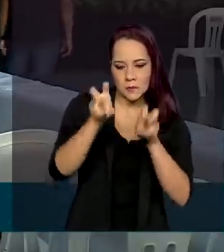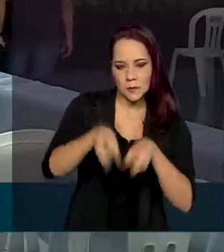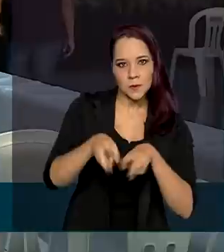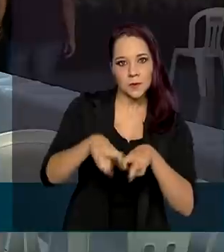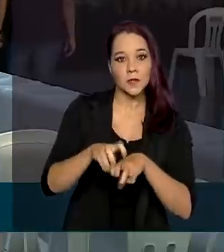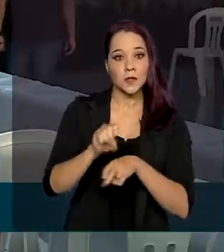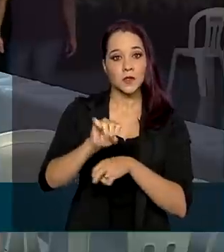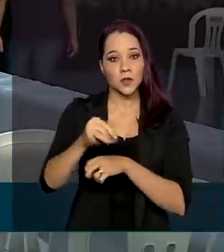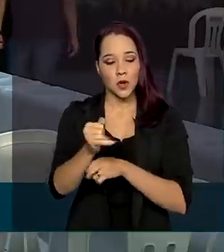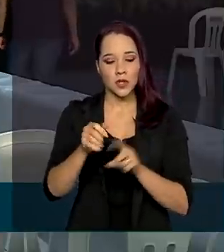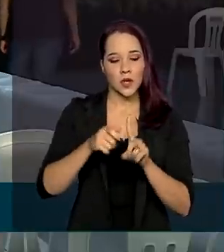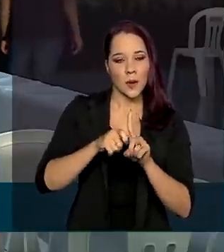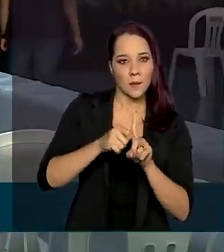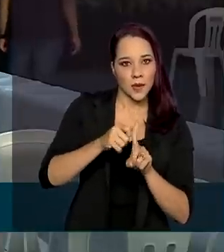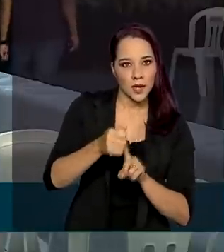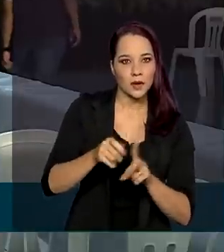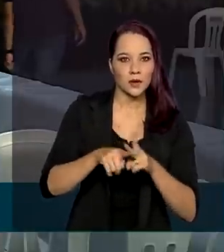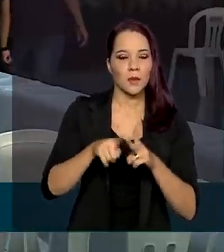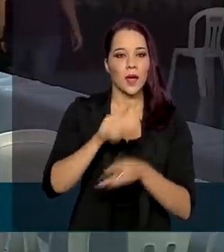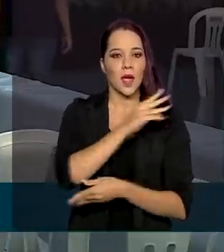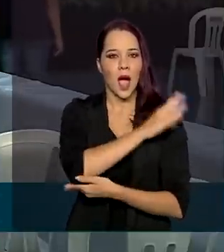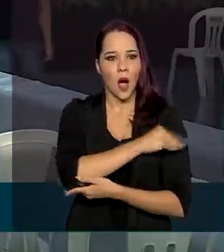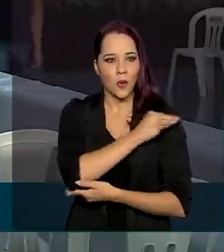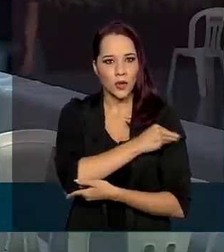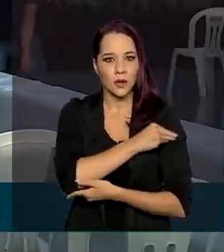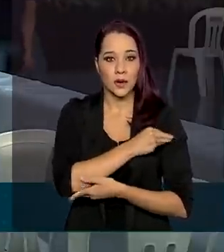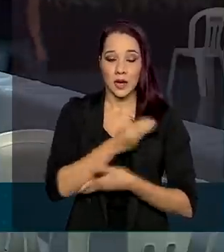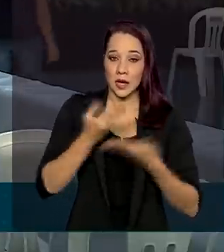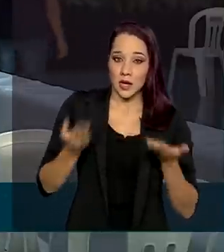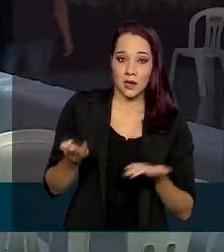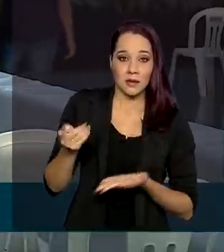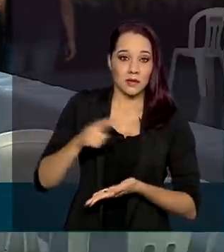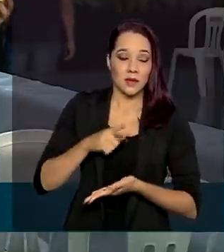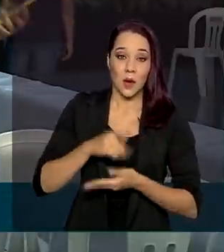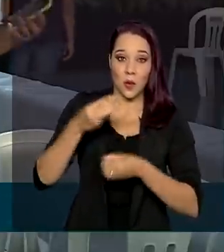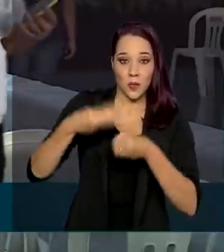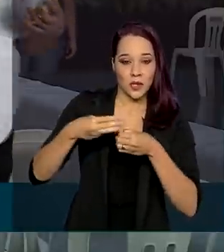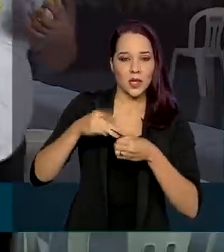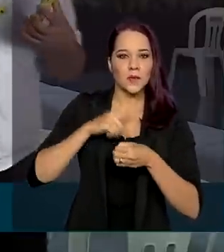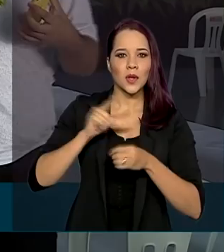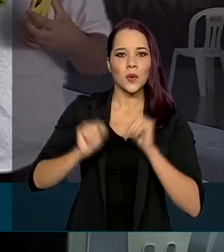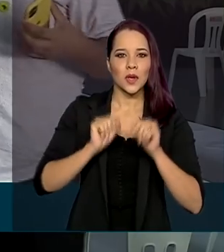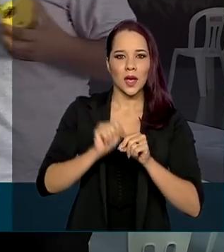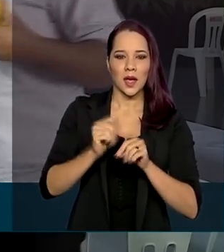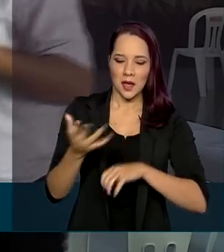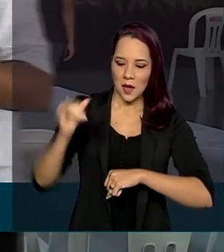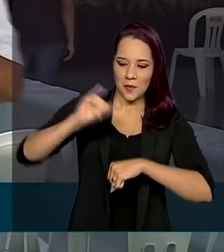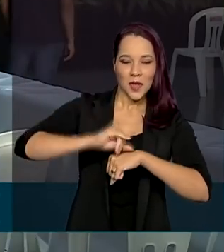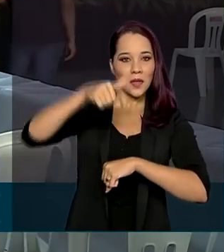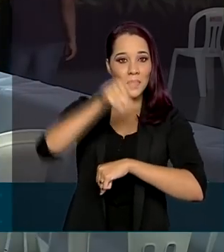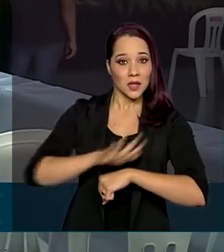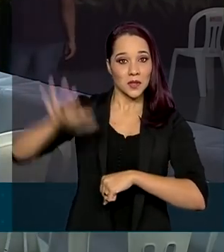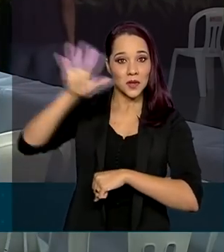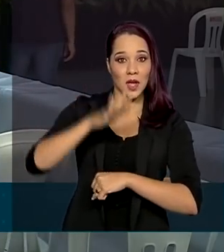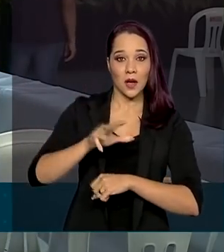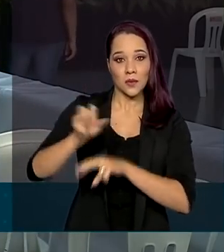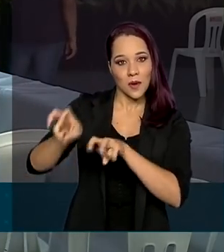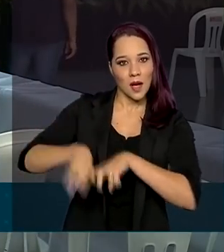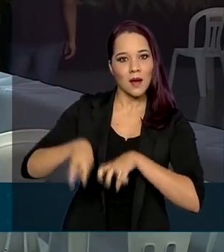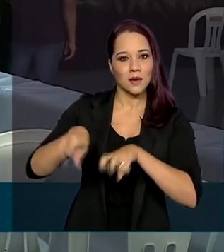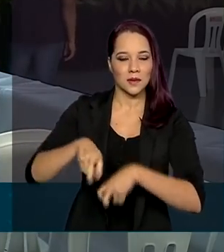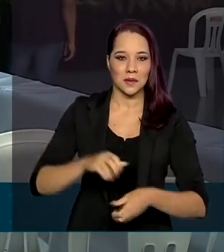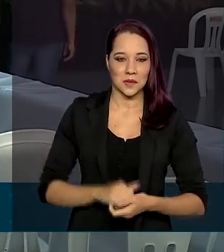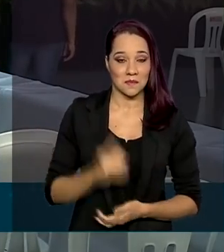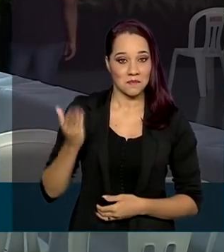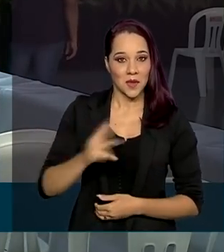e também de milho e algodão. E por causa dessa posição, o município ganhou o título de capital nacional do agronegócio.